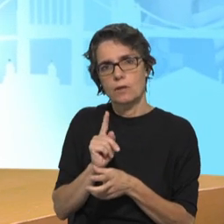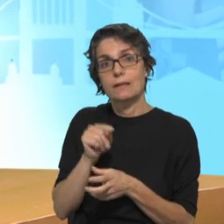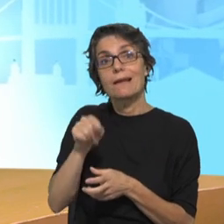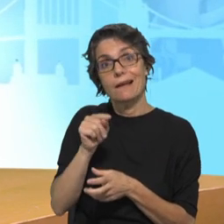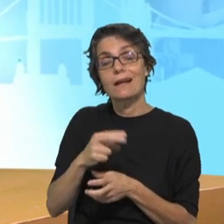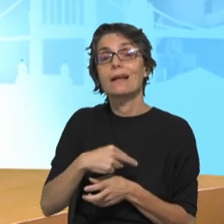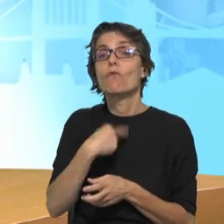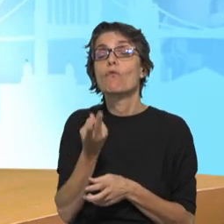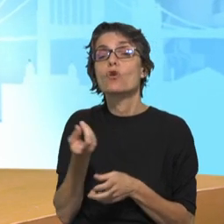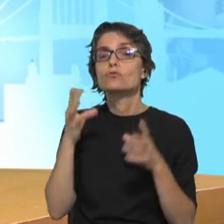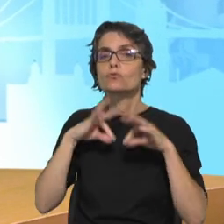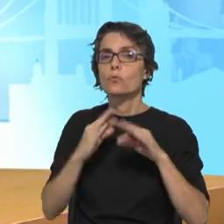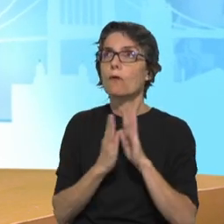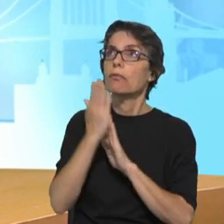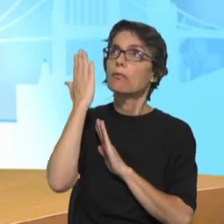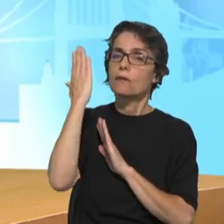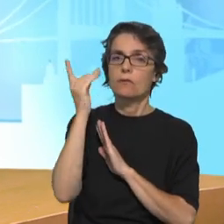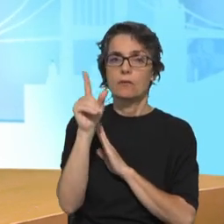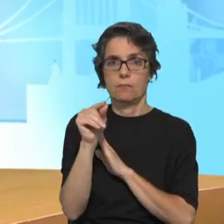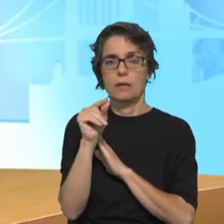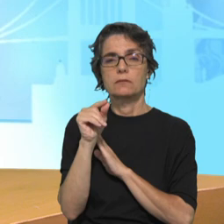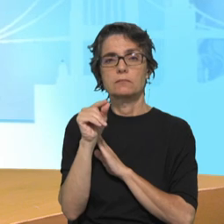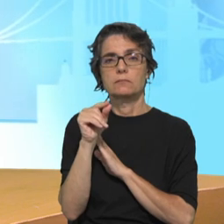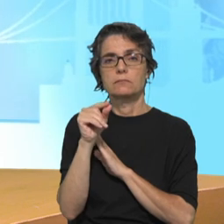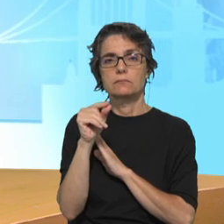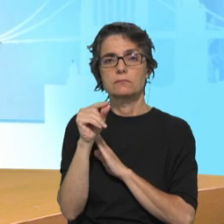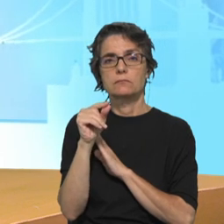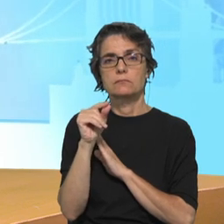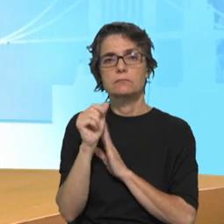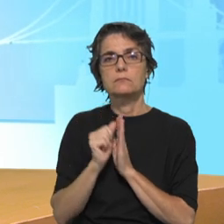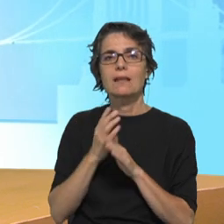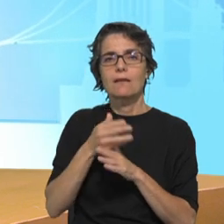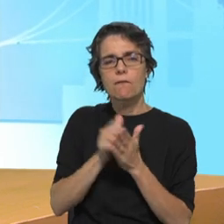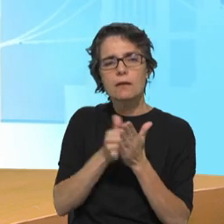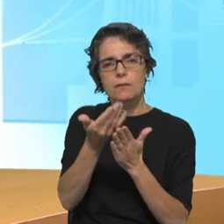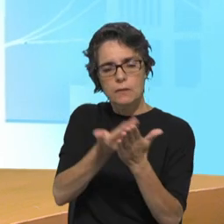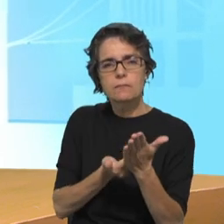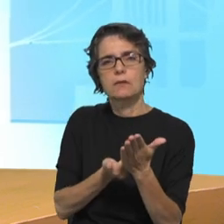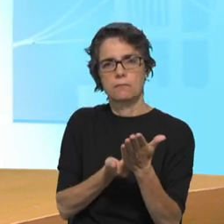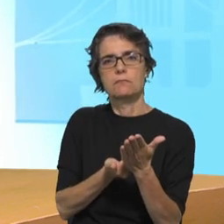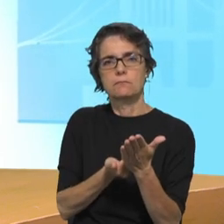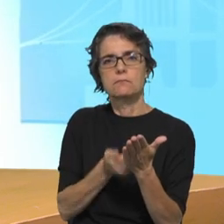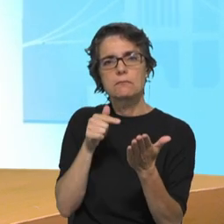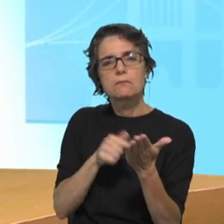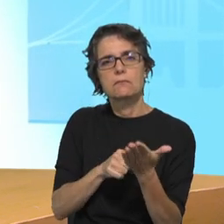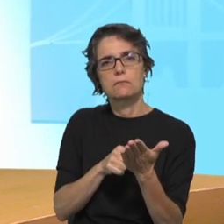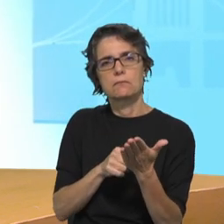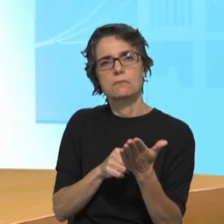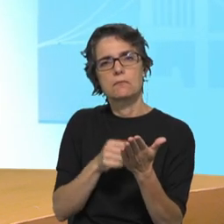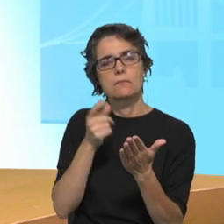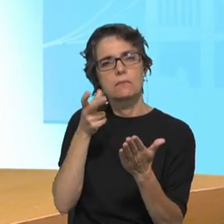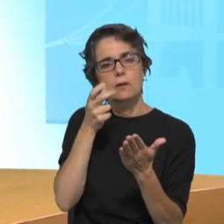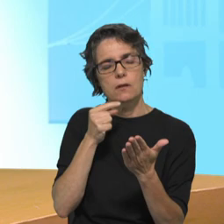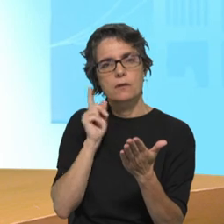do Espírito Santo de Deus que fala no coração e na consciência de cada pessoa que é esse, como diz o